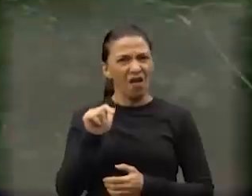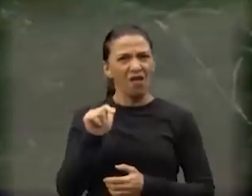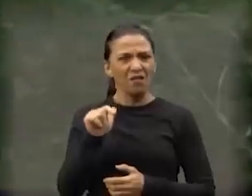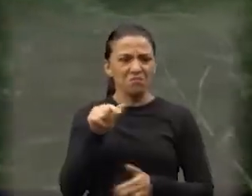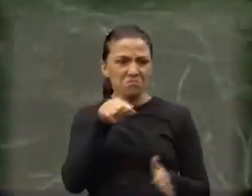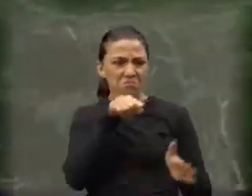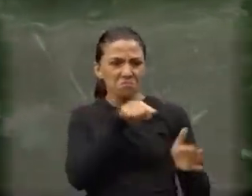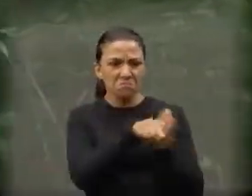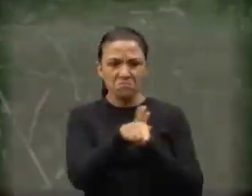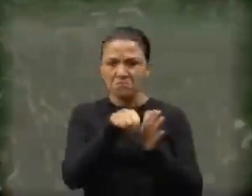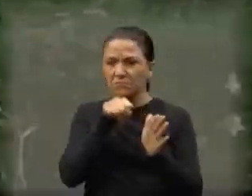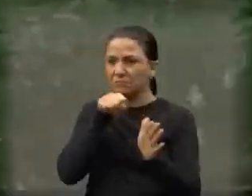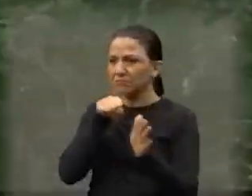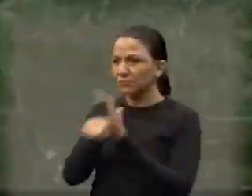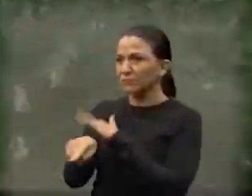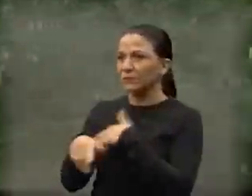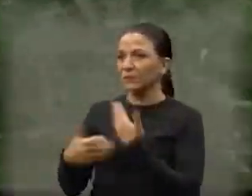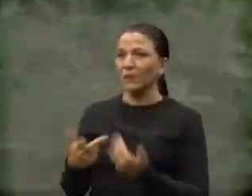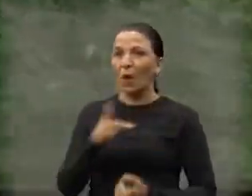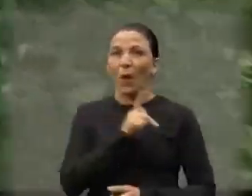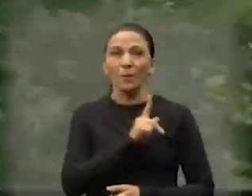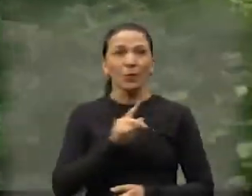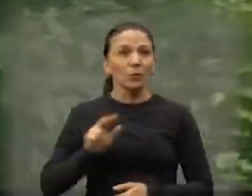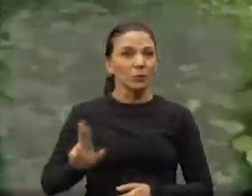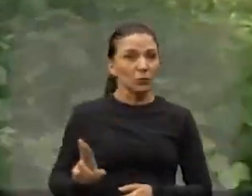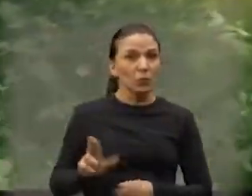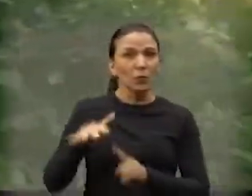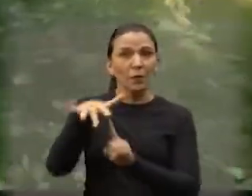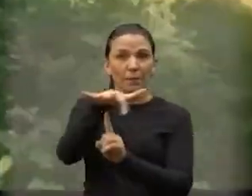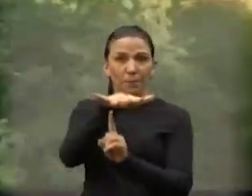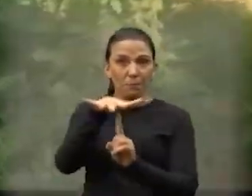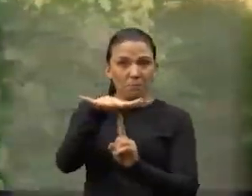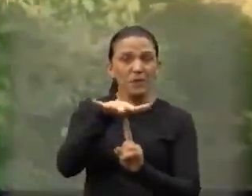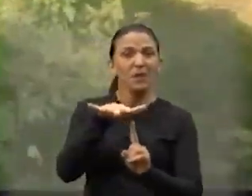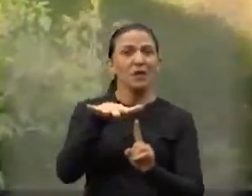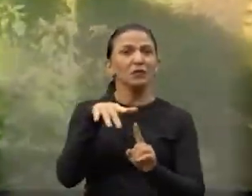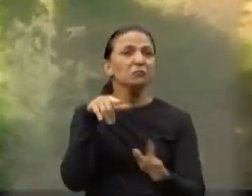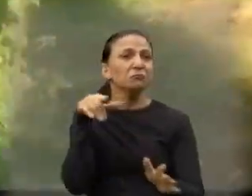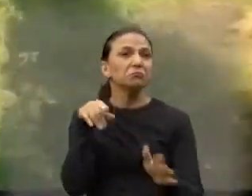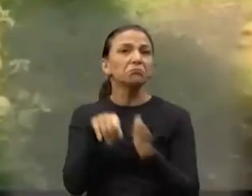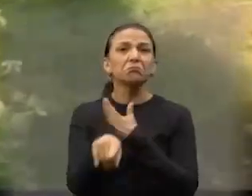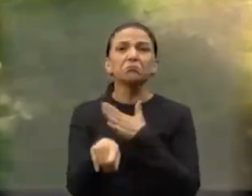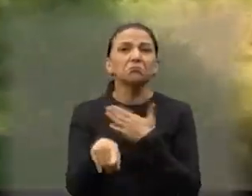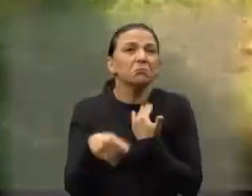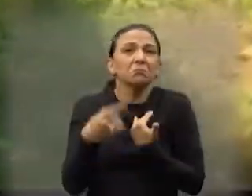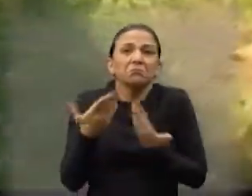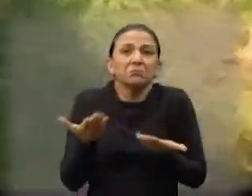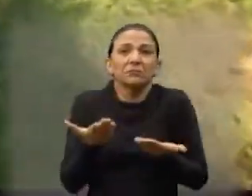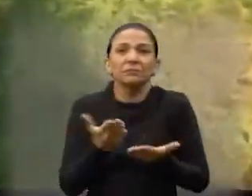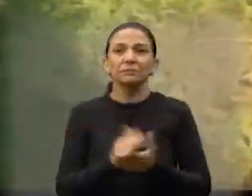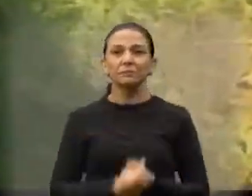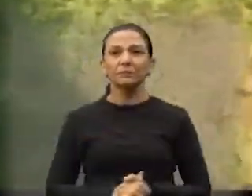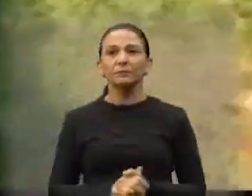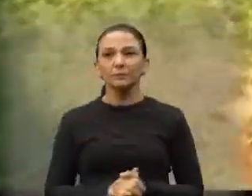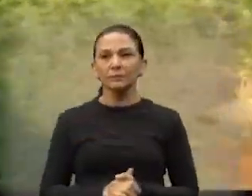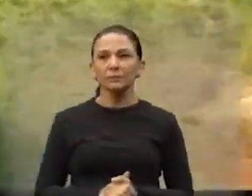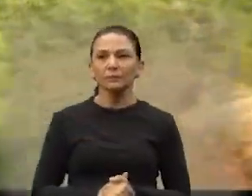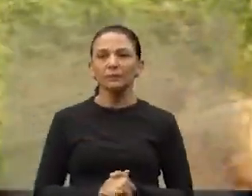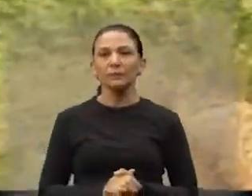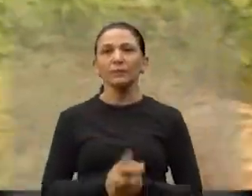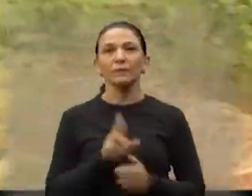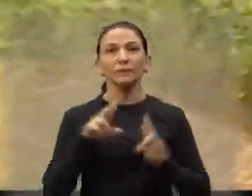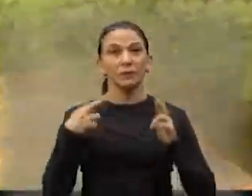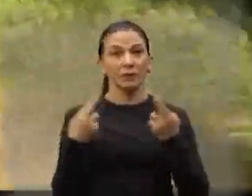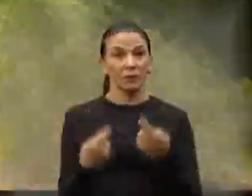perguntar, pessoal. Vou mandar pro promotor do meio ambiente. Vamos ver. É dizer, né? Como eu falei na